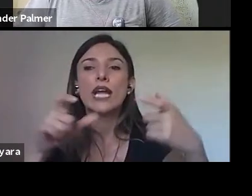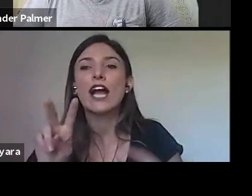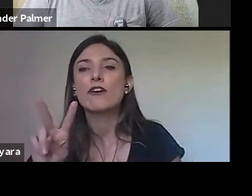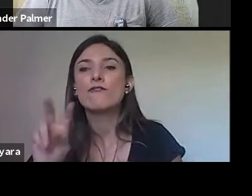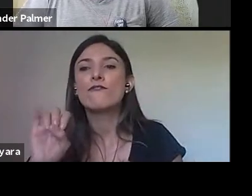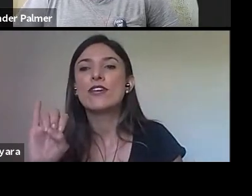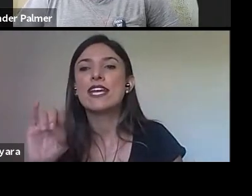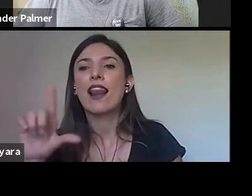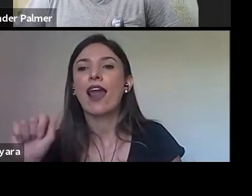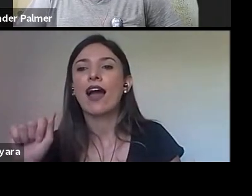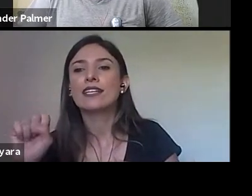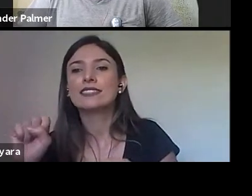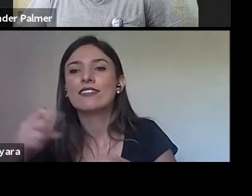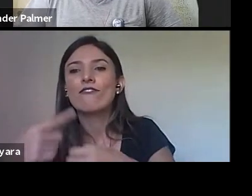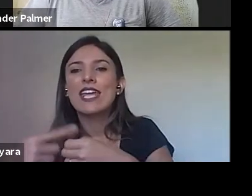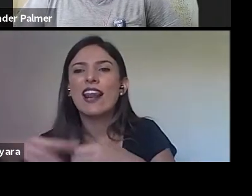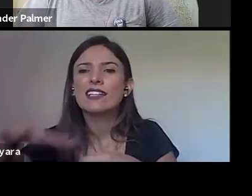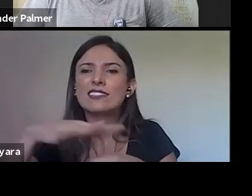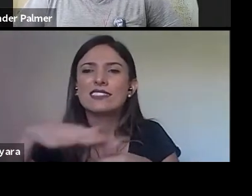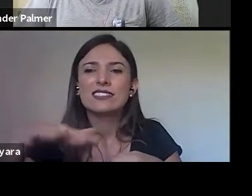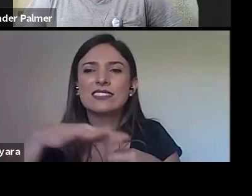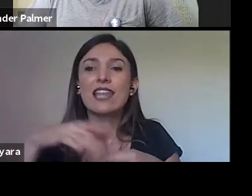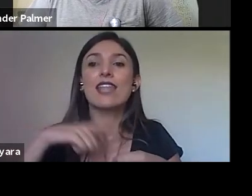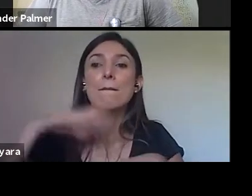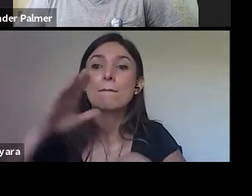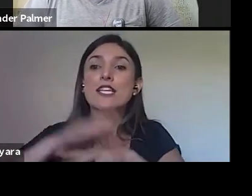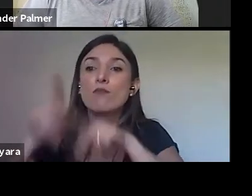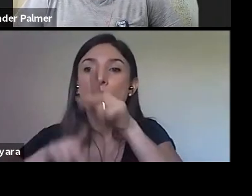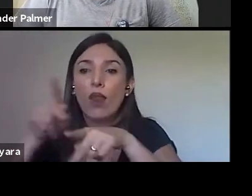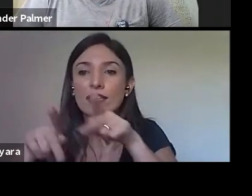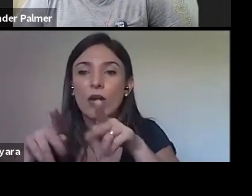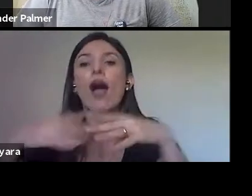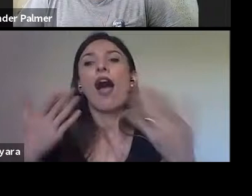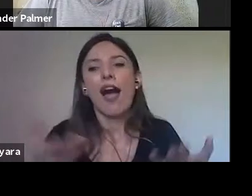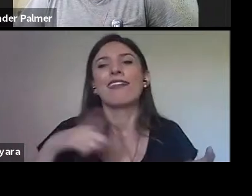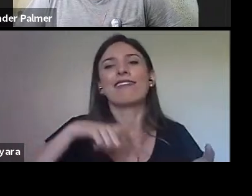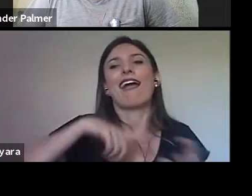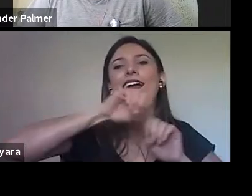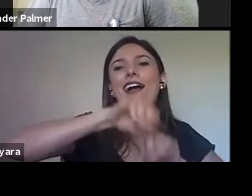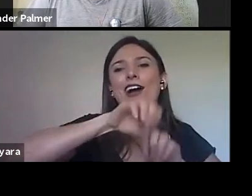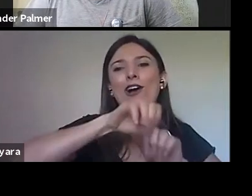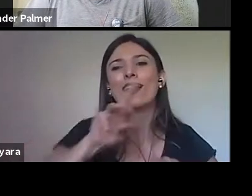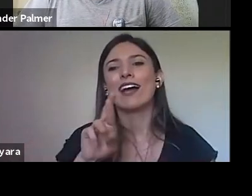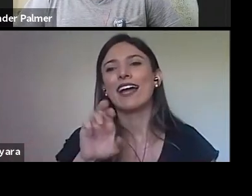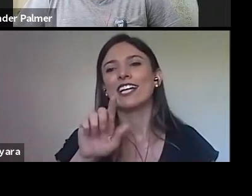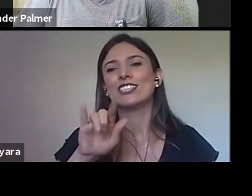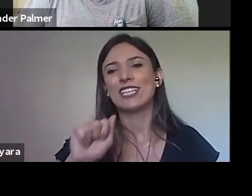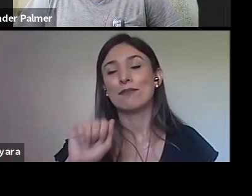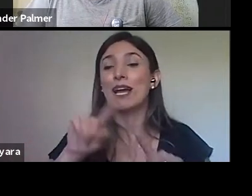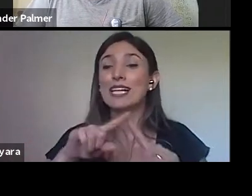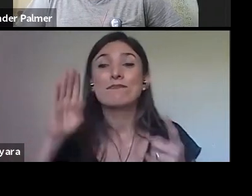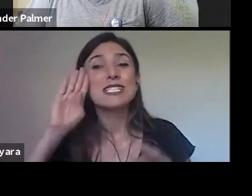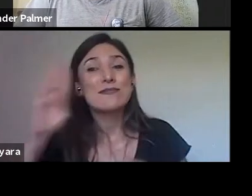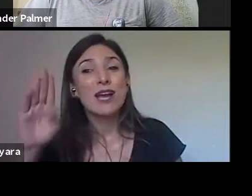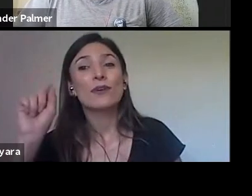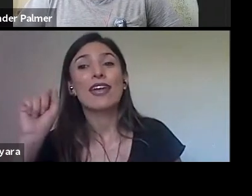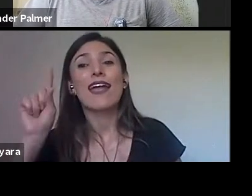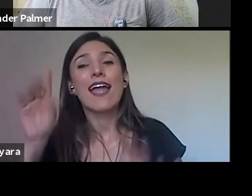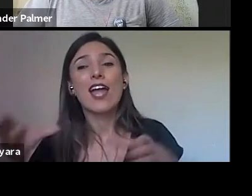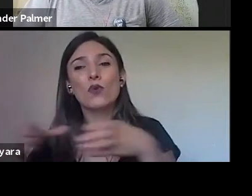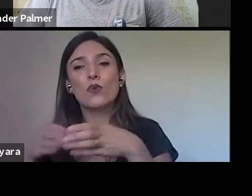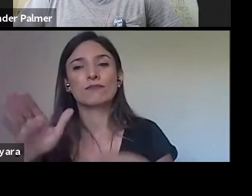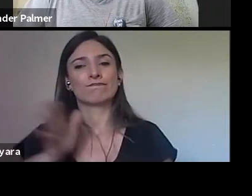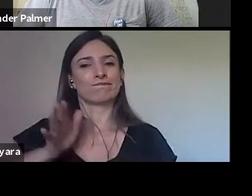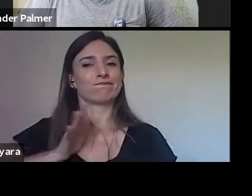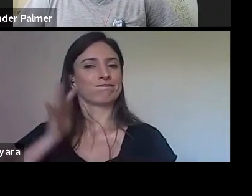acessa é aquilo que eu falei, a elite, são pouquíssimos que não têm acesso a esse tipo de educação. Então, é